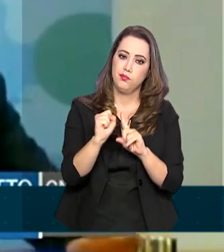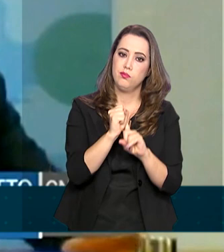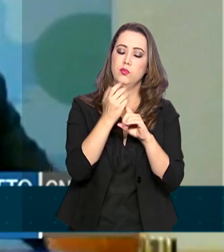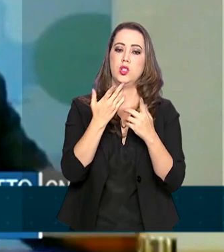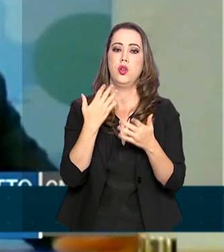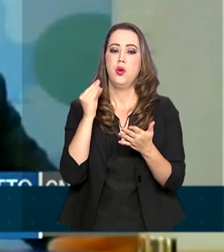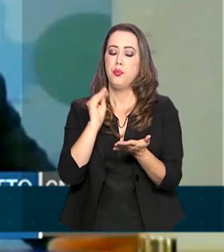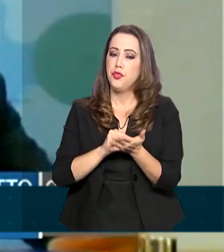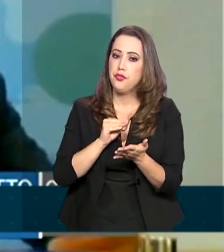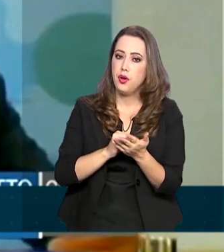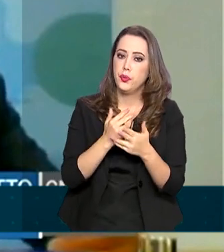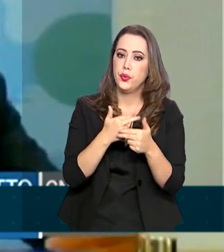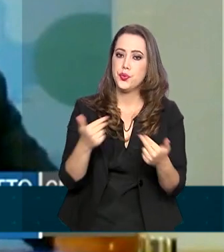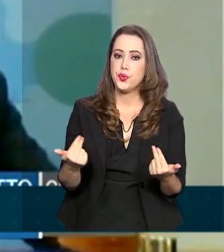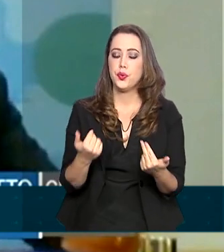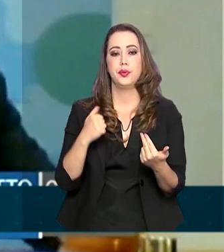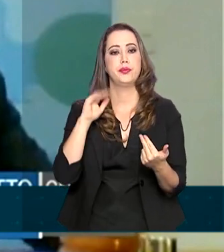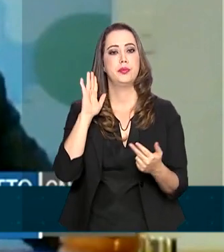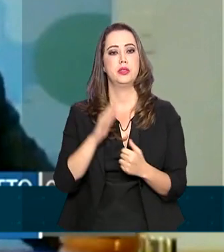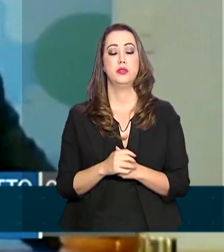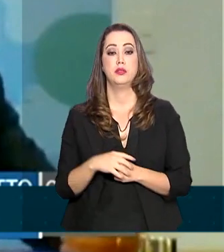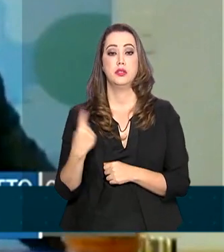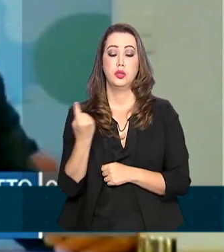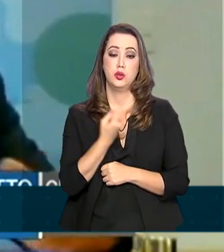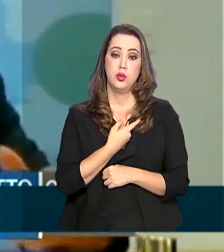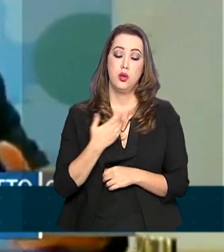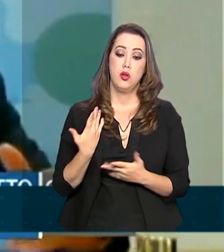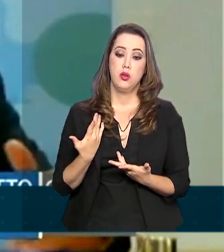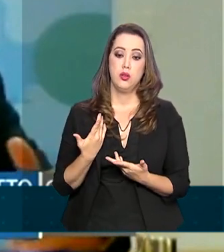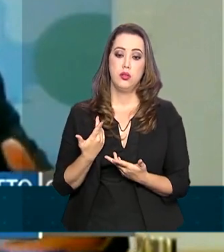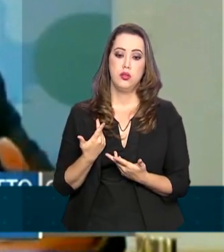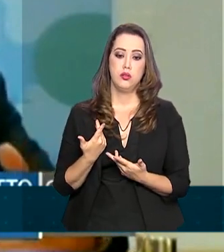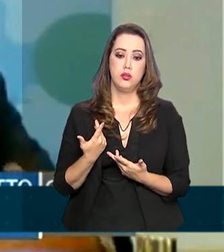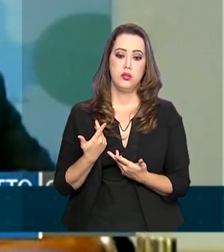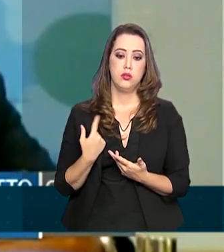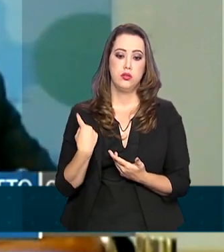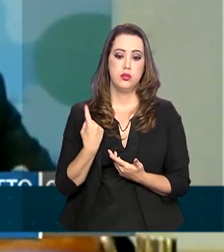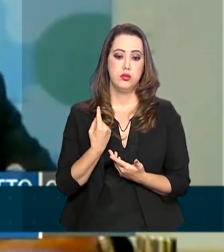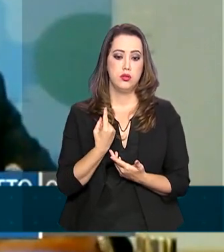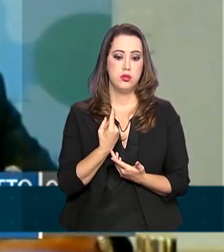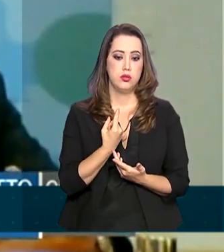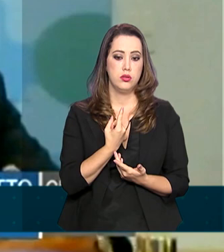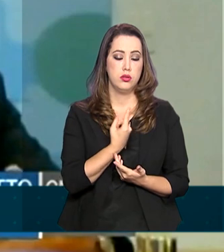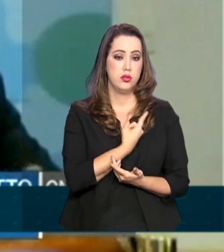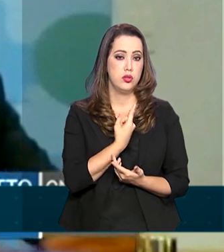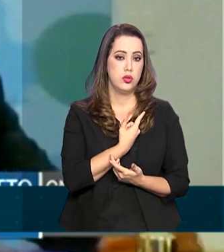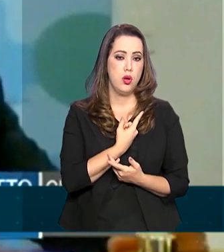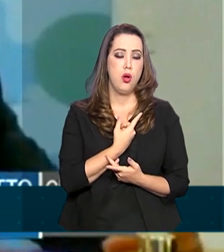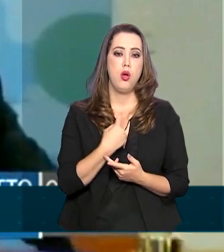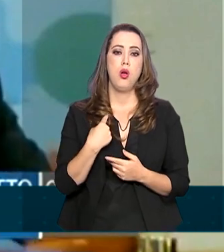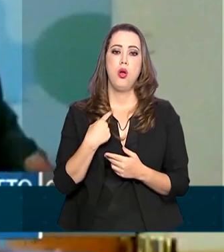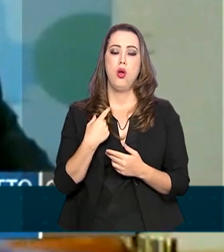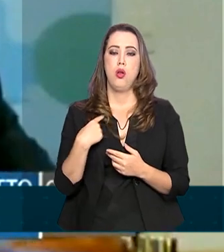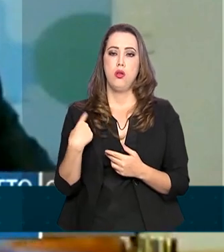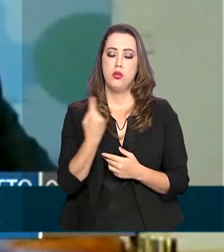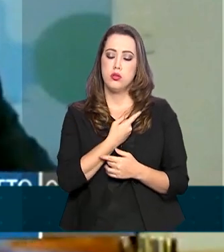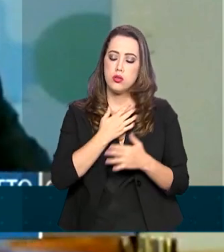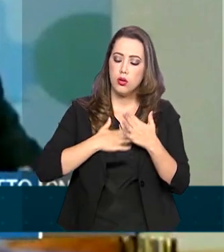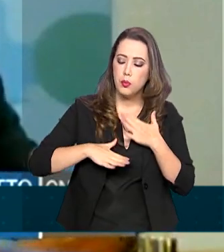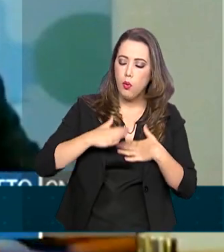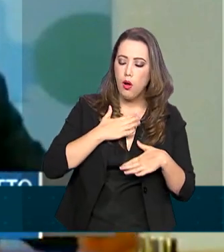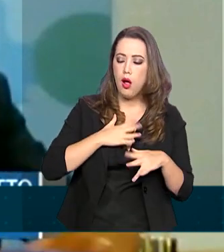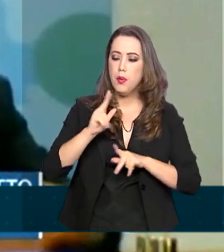desabastecimento e tudo mais. Está sendo mantido toda a população está tranquila, o